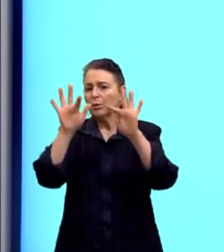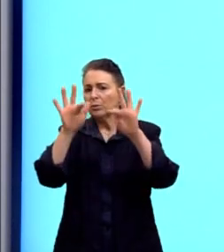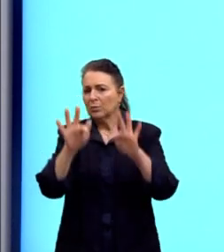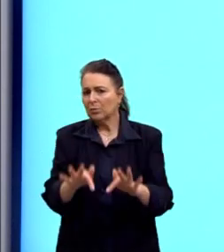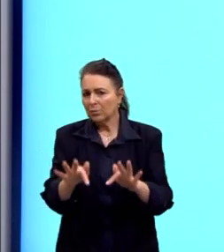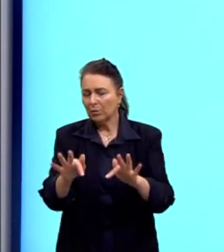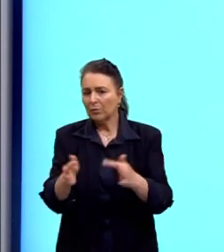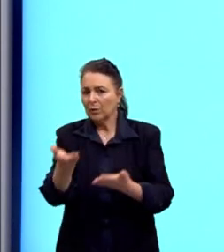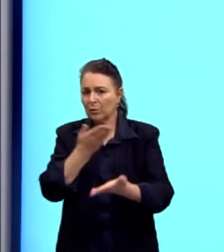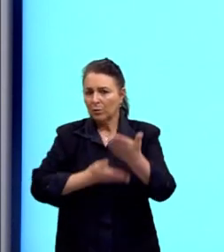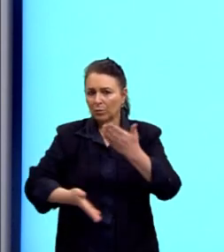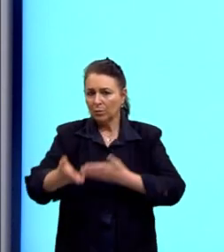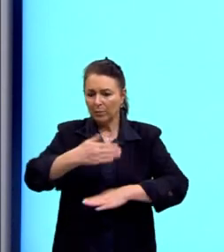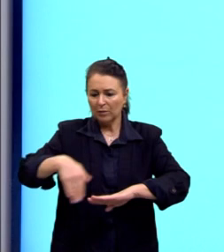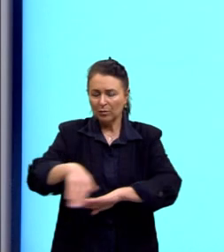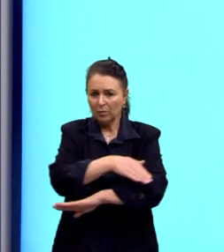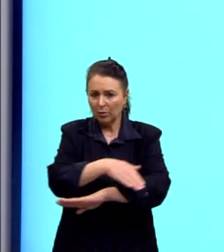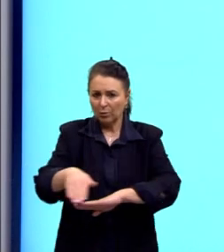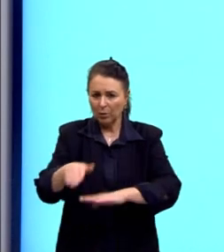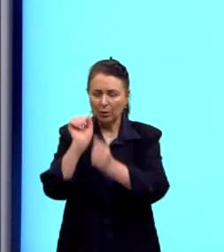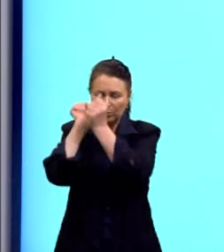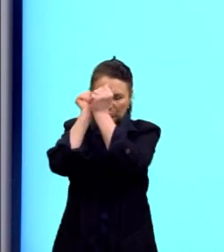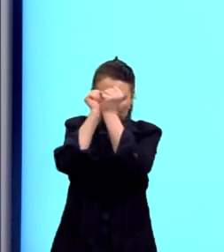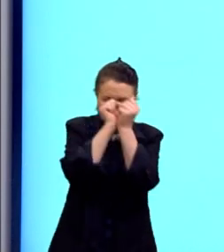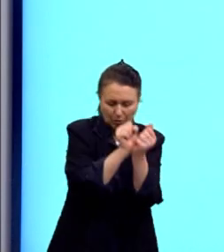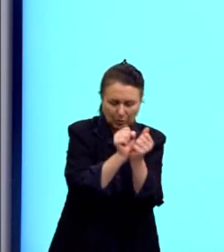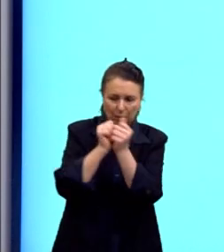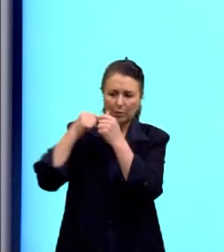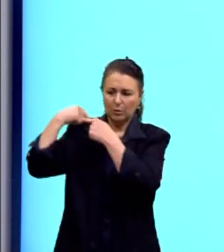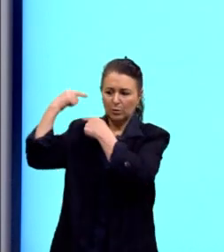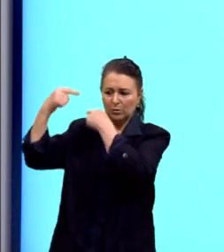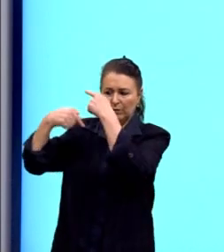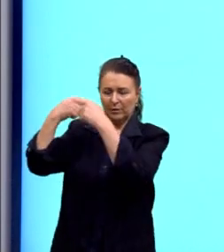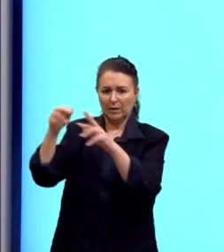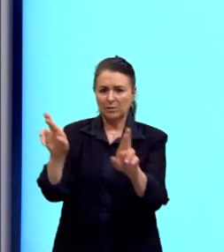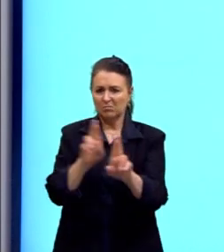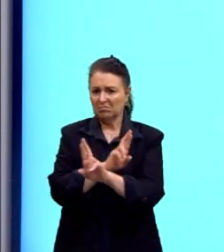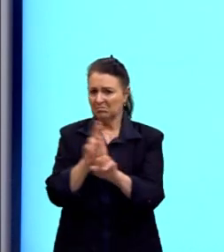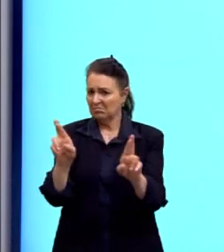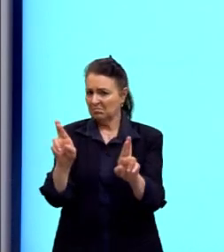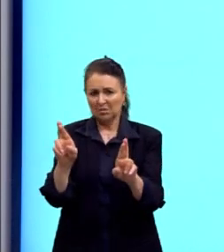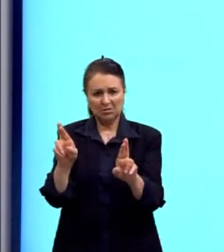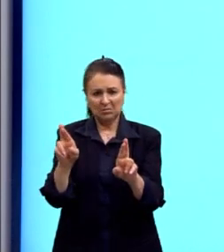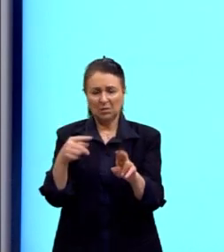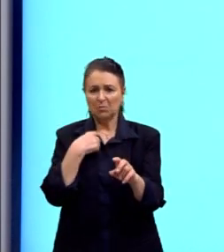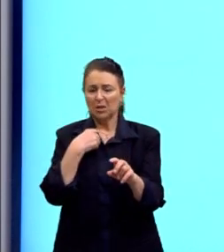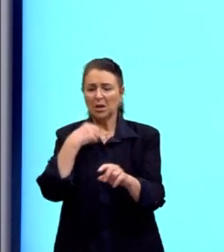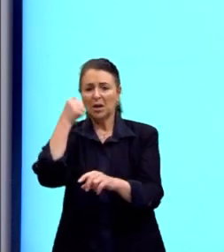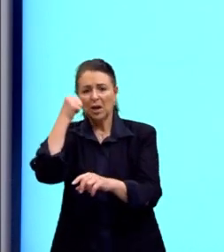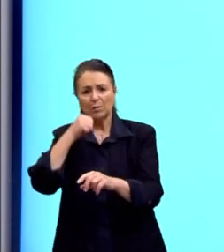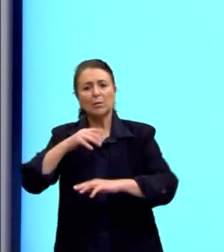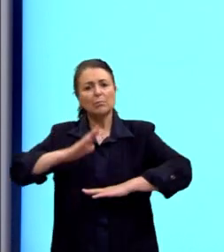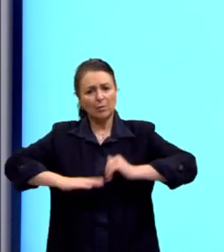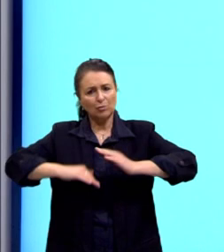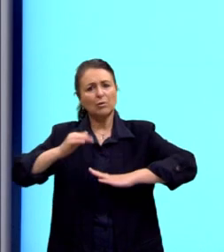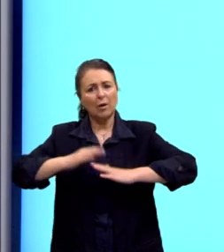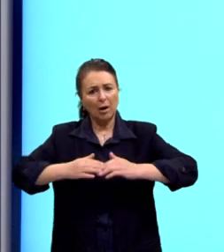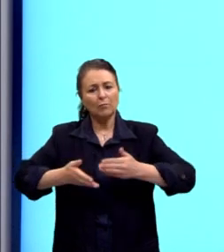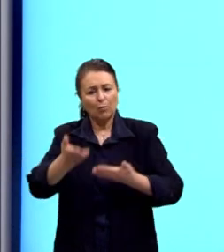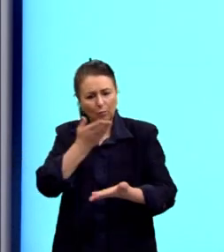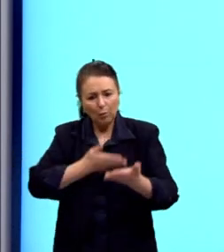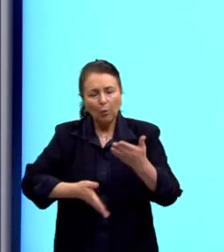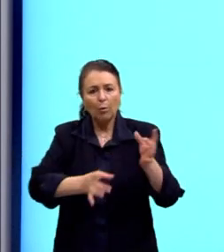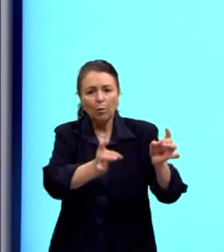africanos escravizados e seus descendentes? Não pode ser essa relação porque ela está dizendo aqui que as mulheres praticavam o comércio lá.